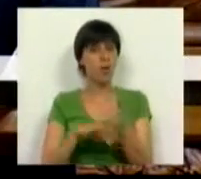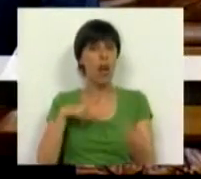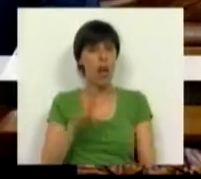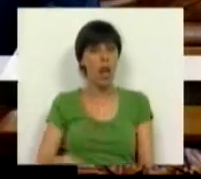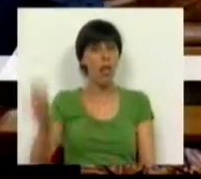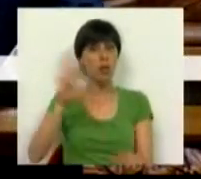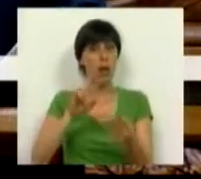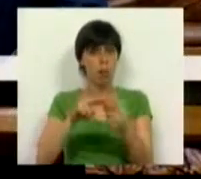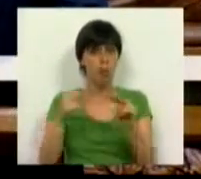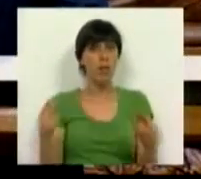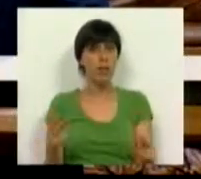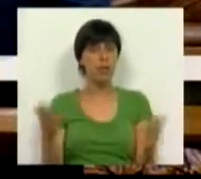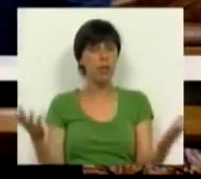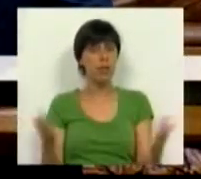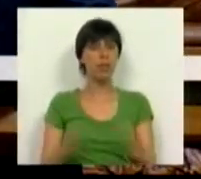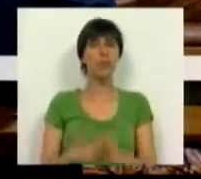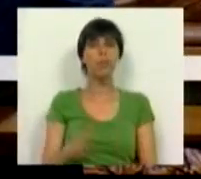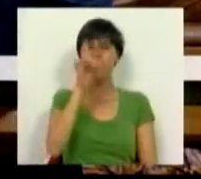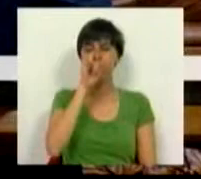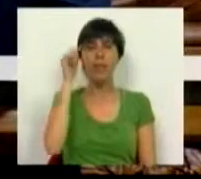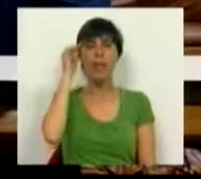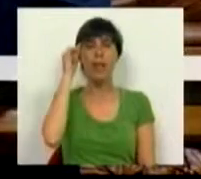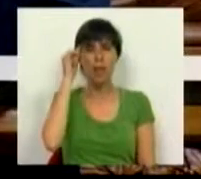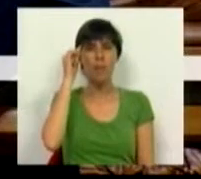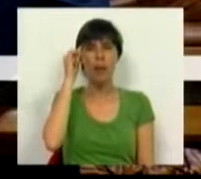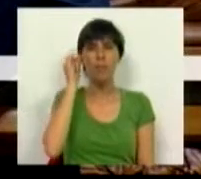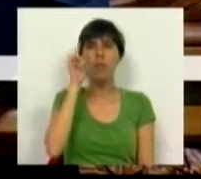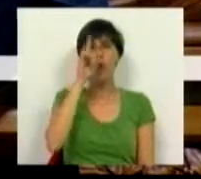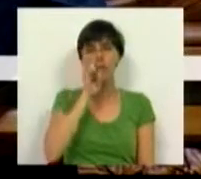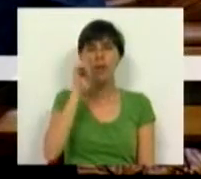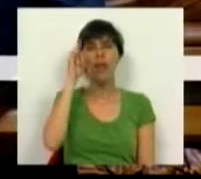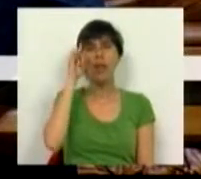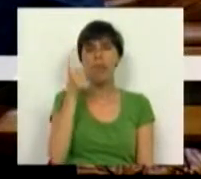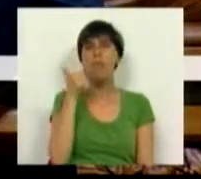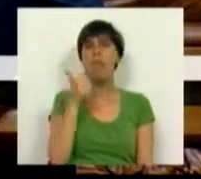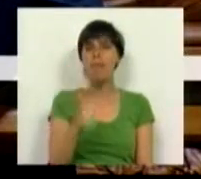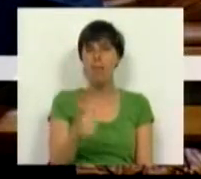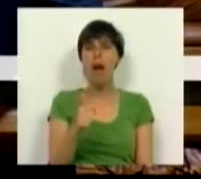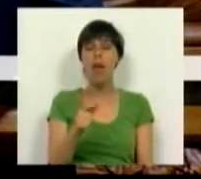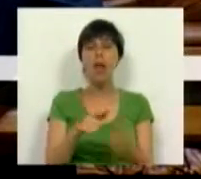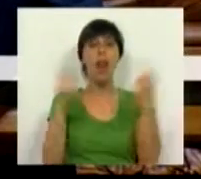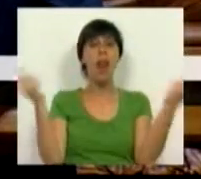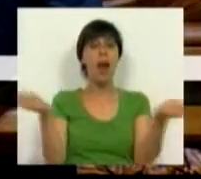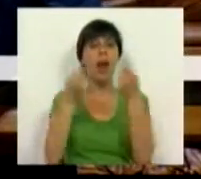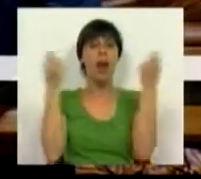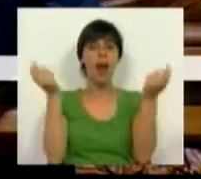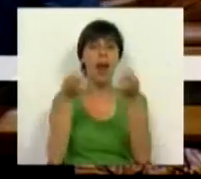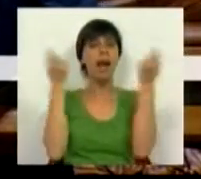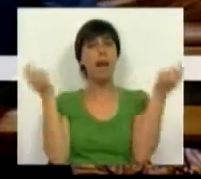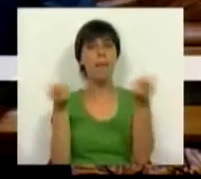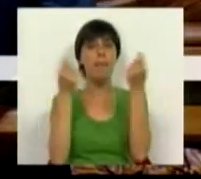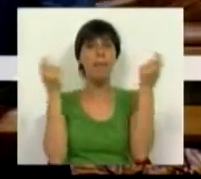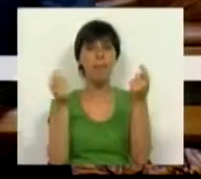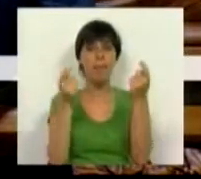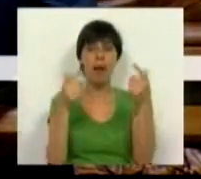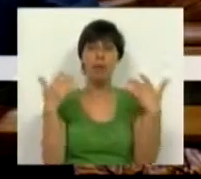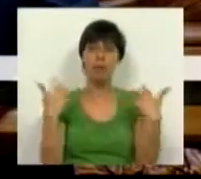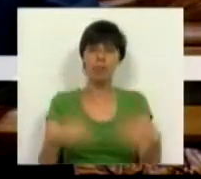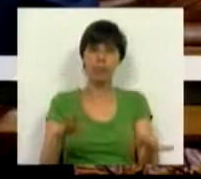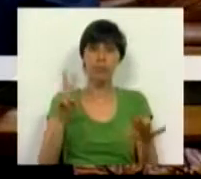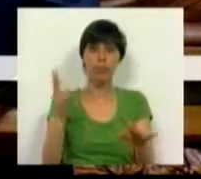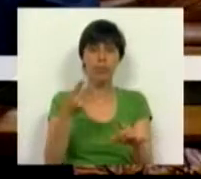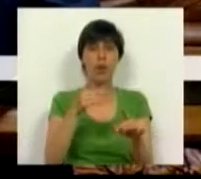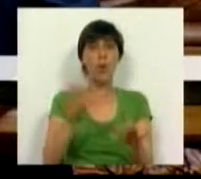Nacional de Municípios. Lembramos-nos muito bem a campanha absolutamente dolosa